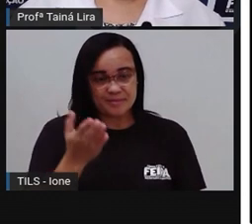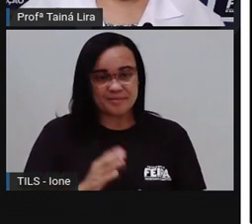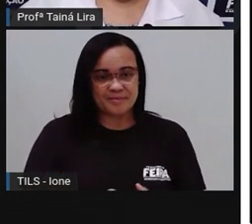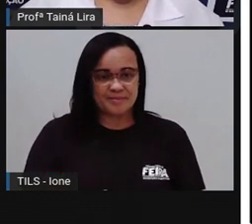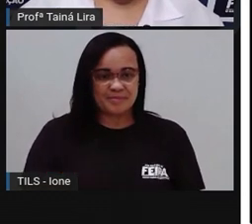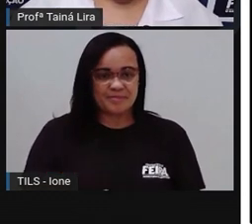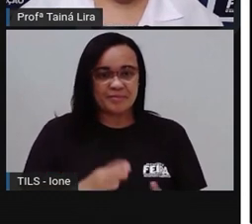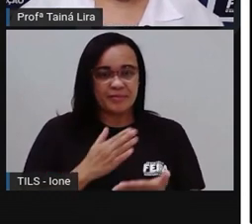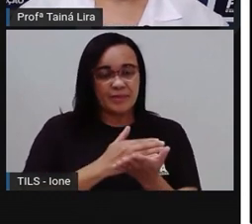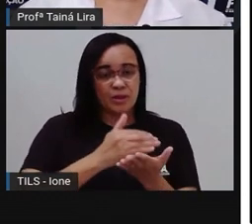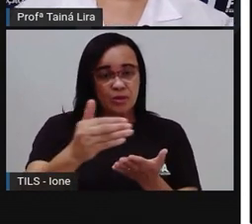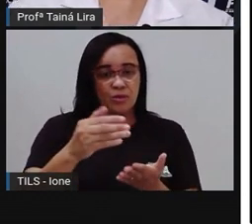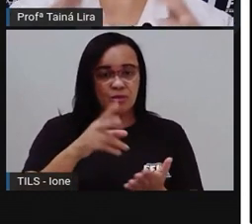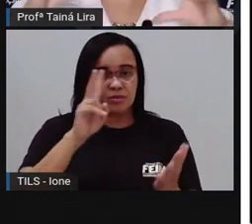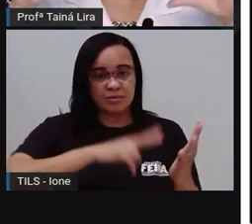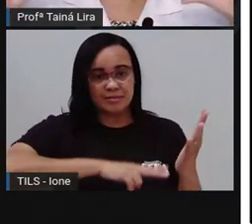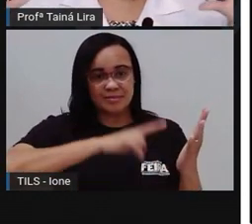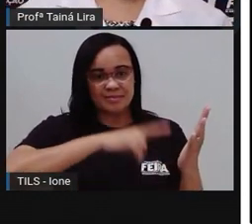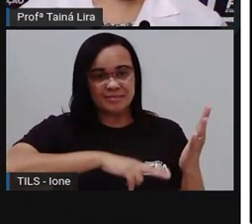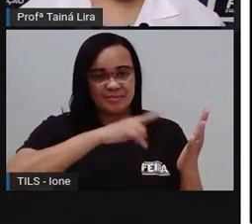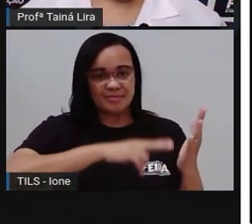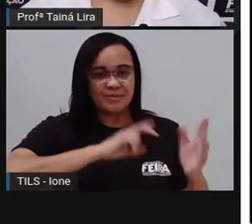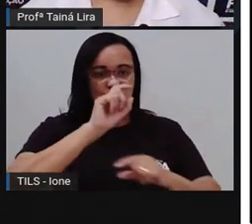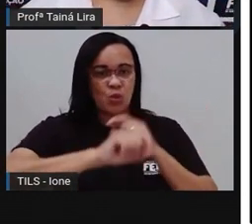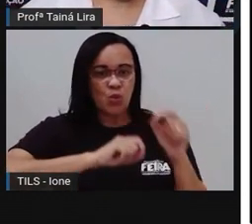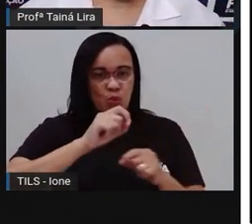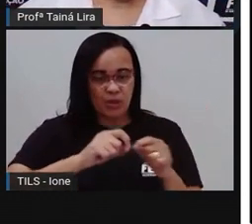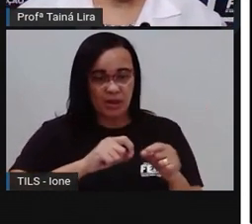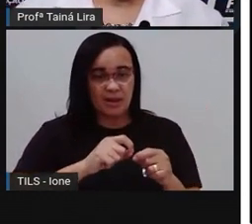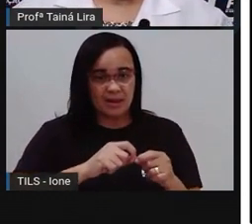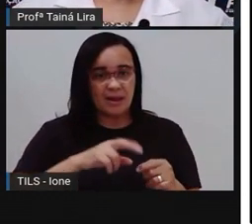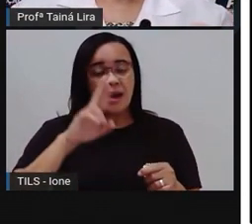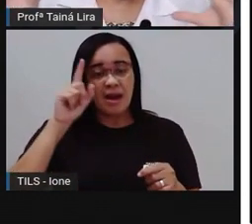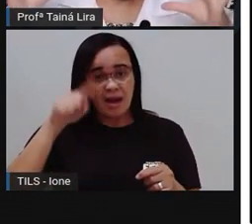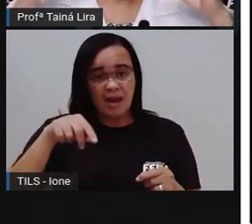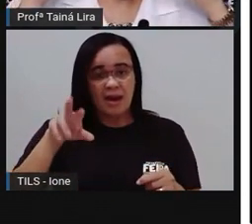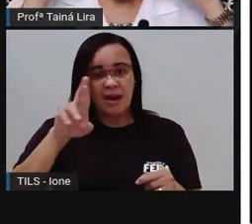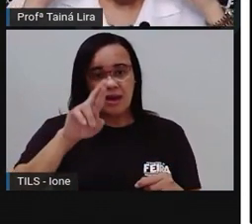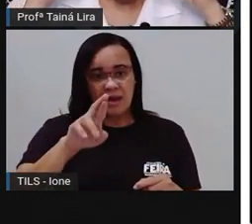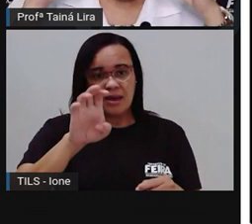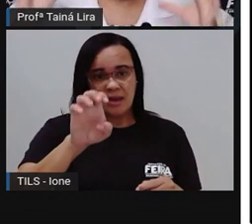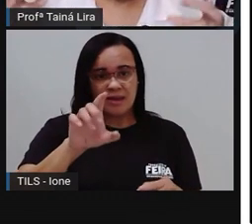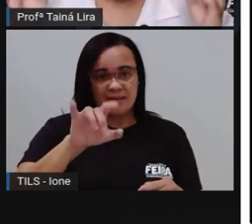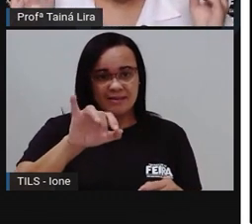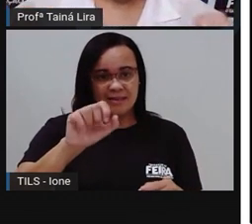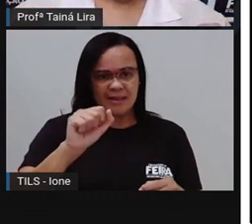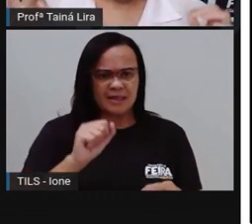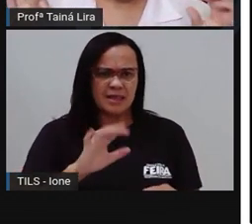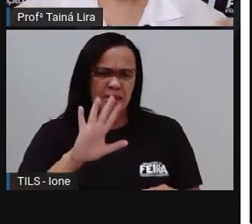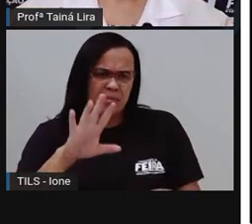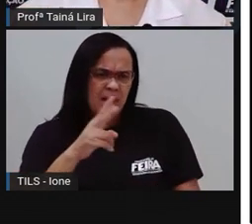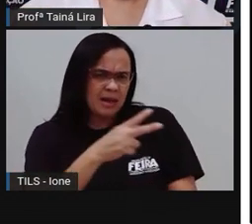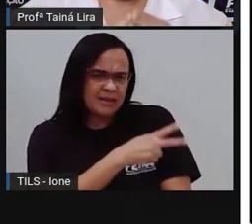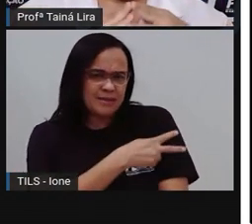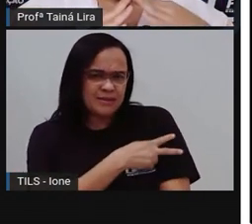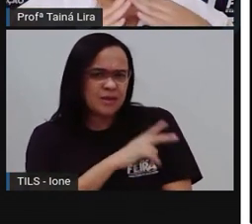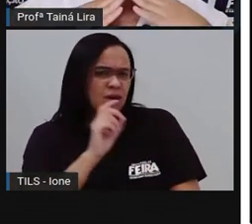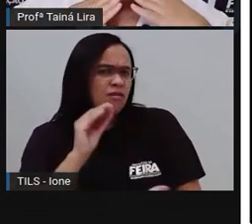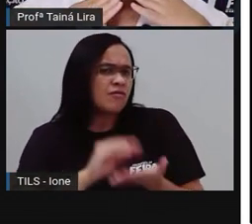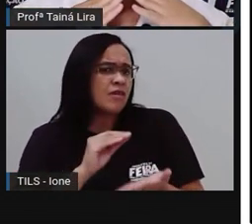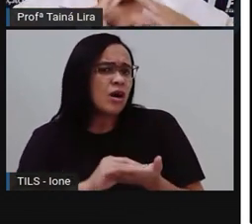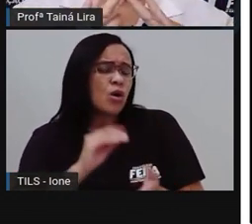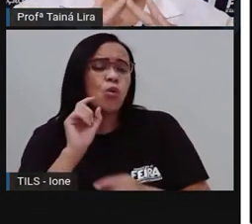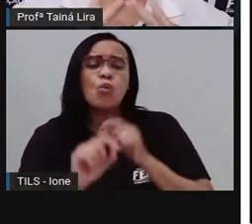Vamos começar aqui a leitura. Primeiro, a gente tem uma receita aqui. Segundo ano, o que é que está faltando nessa receita?